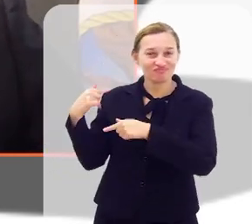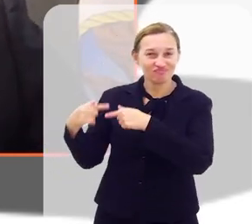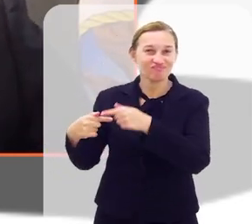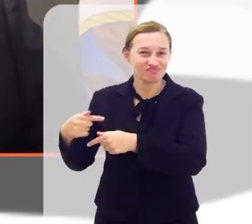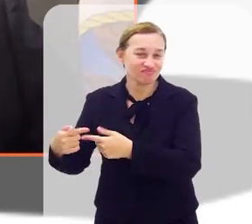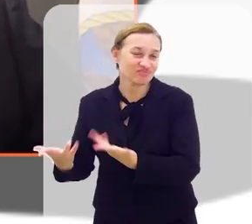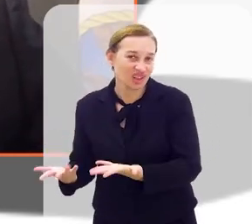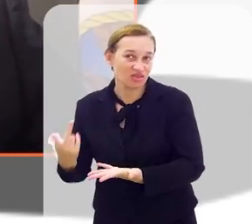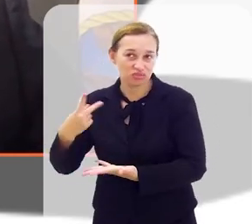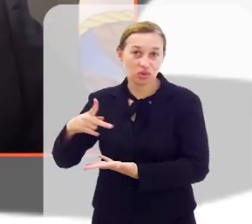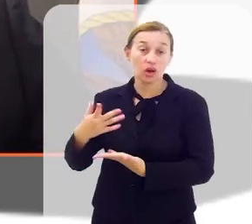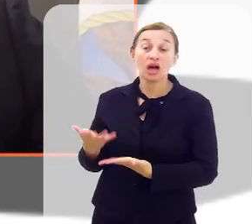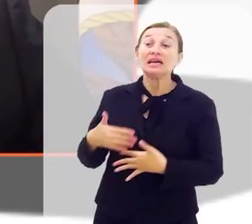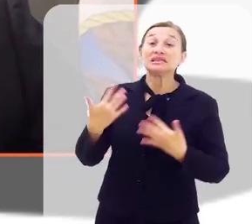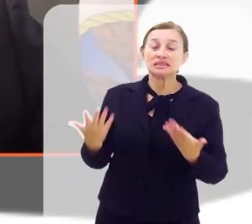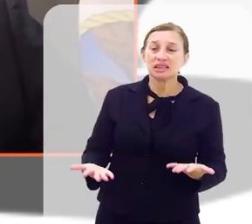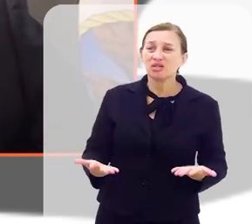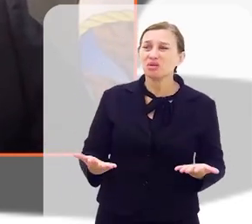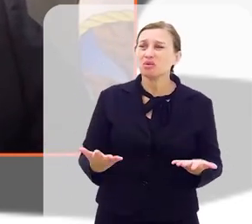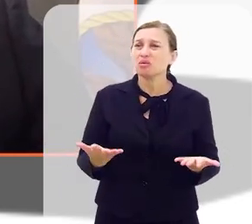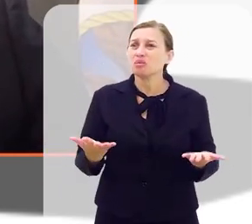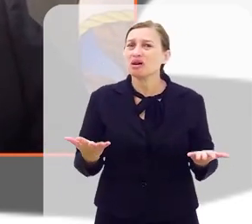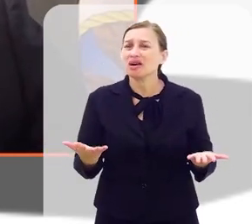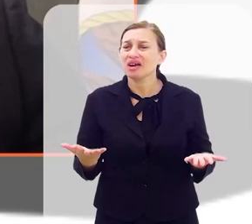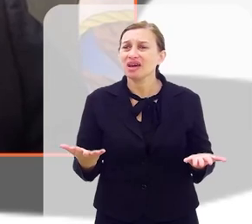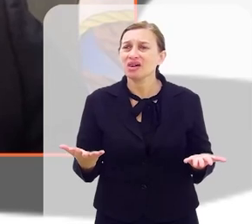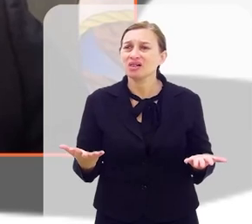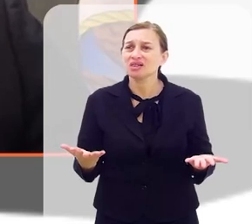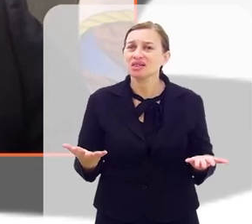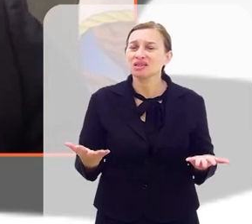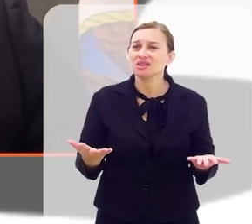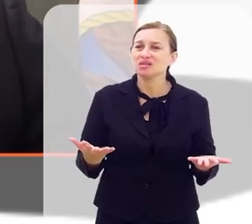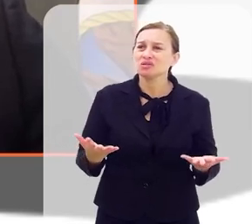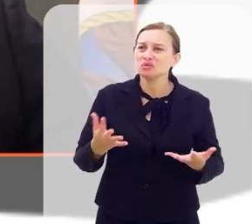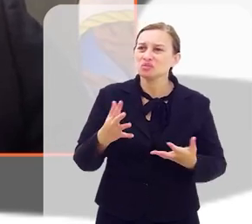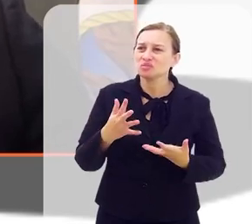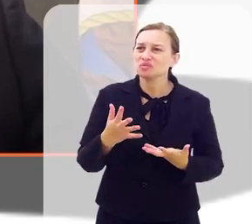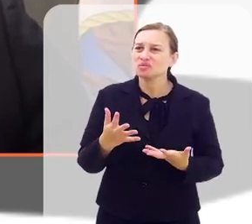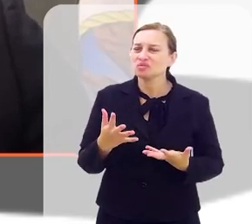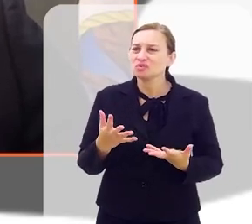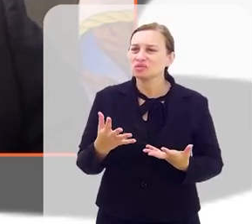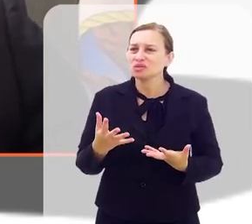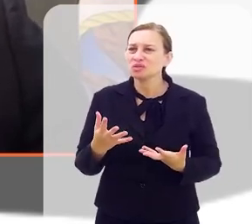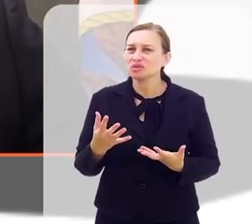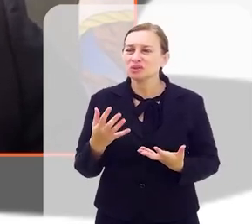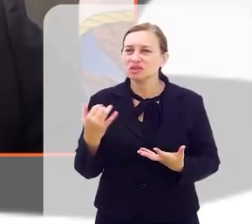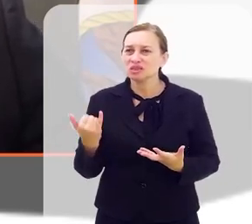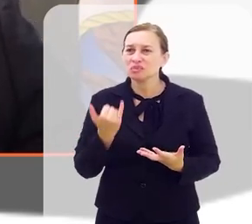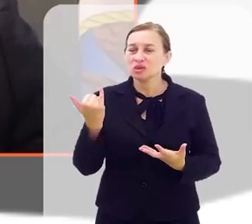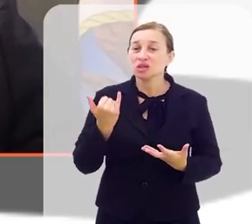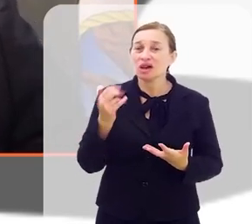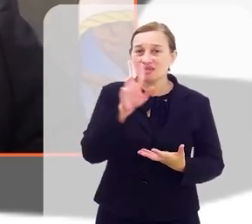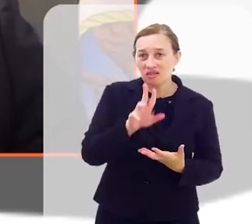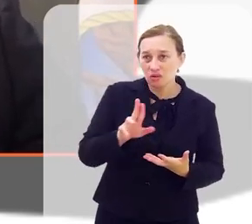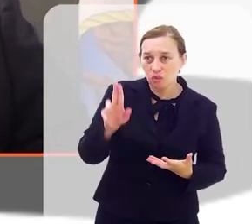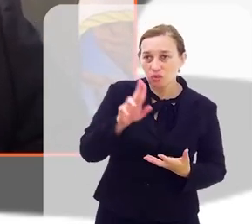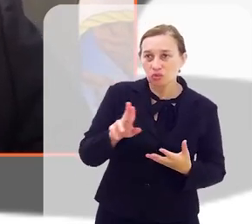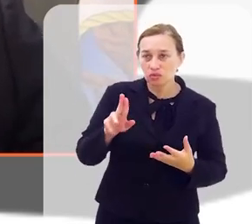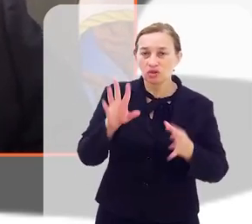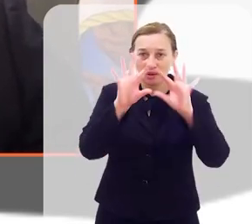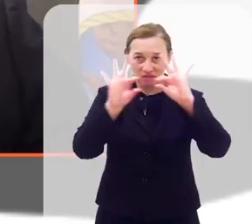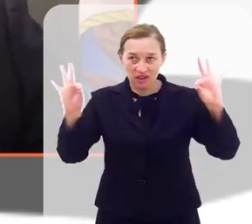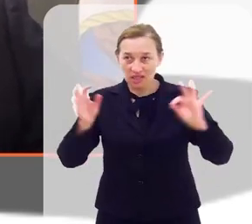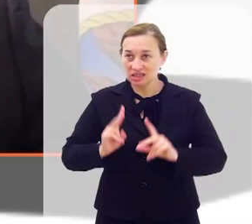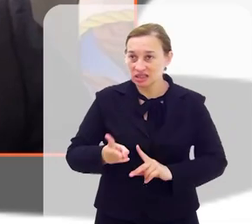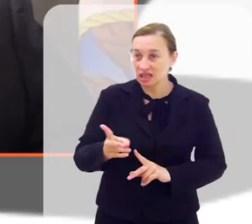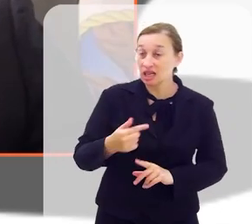geração. Então, é algo muito comovente e uma frase que elas usam sempre e que eu